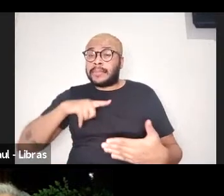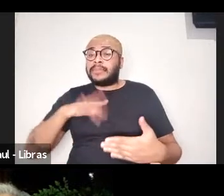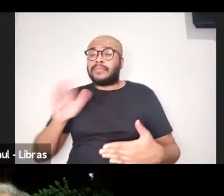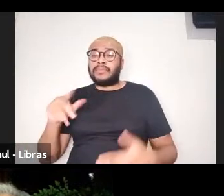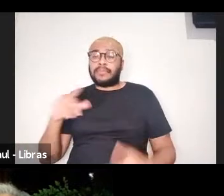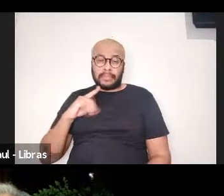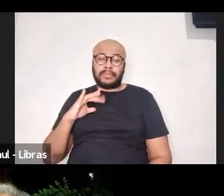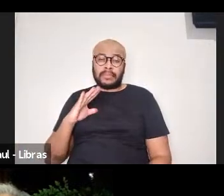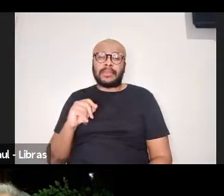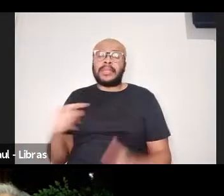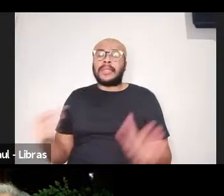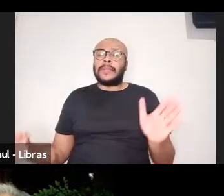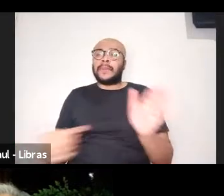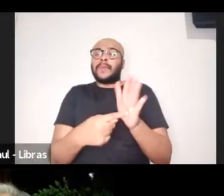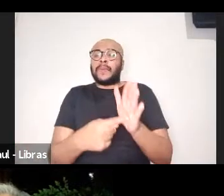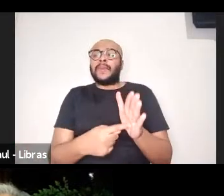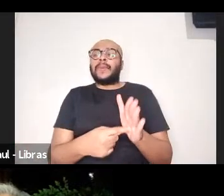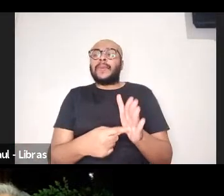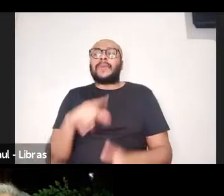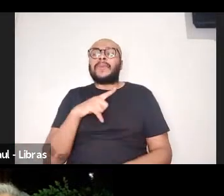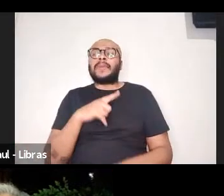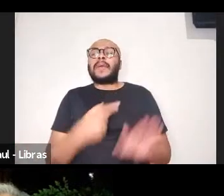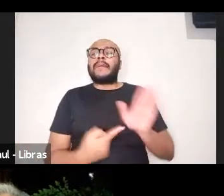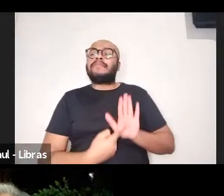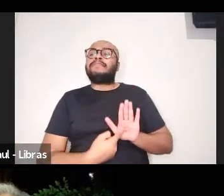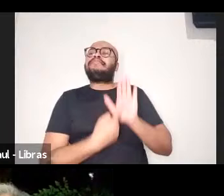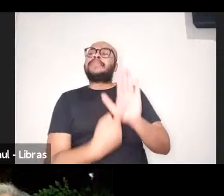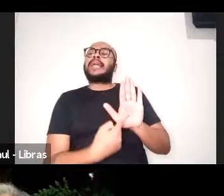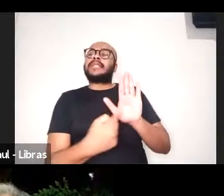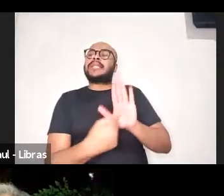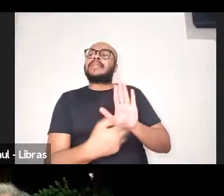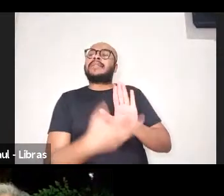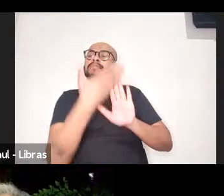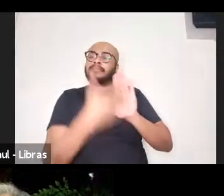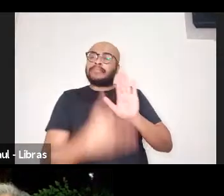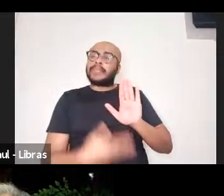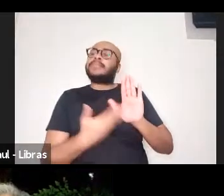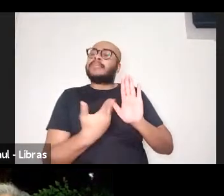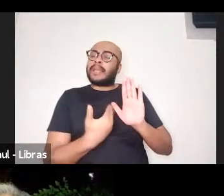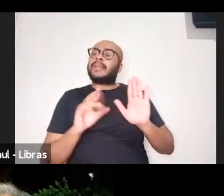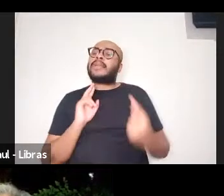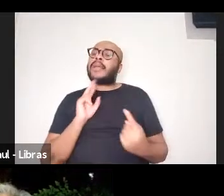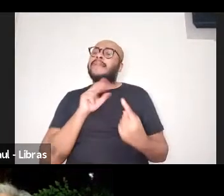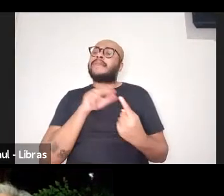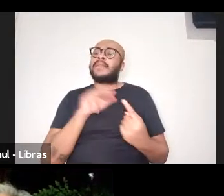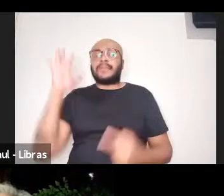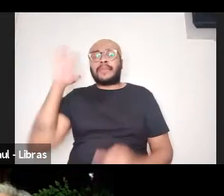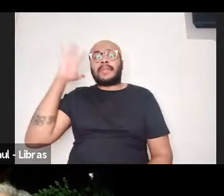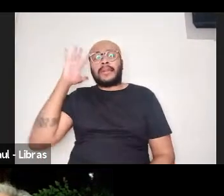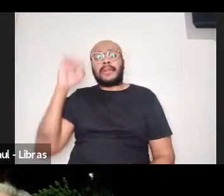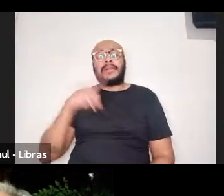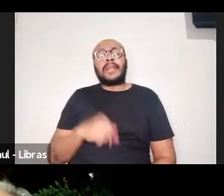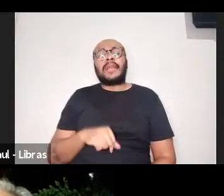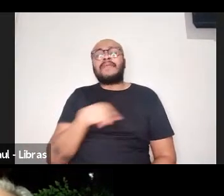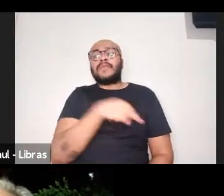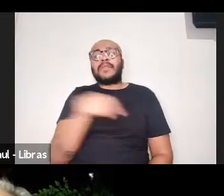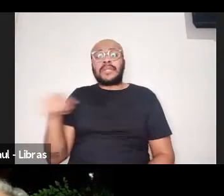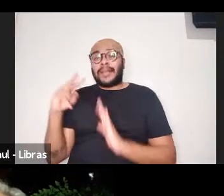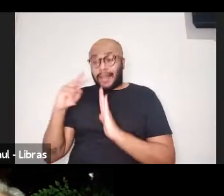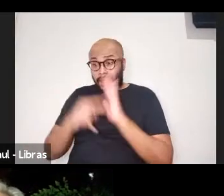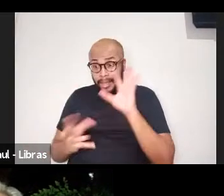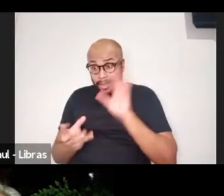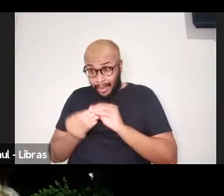denunciar, há um apresentar de seu referencial teórico, que quando leio toda a resenha,